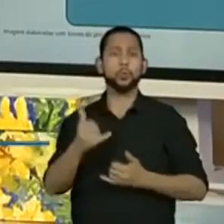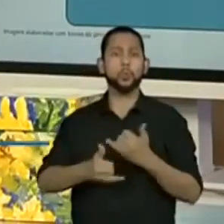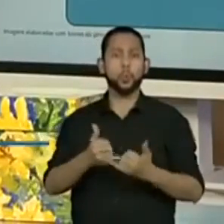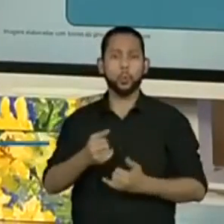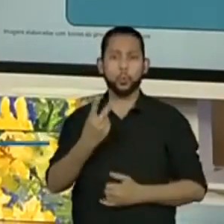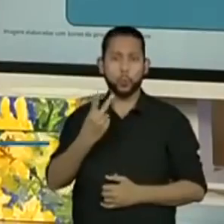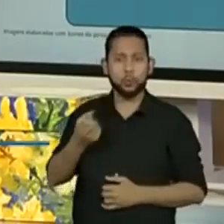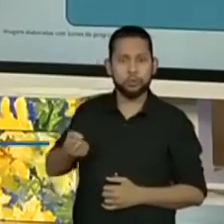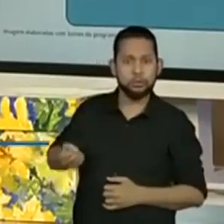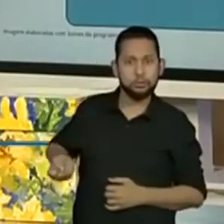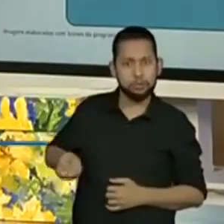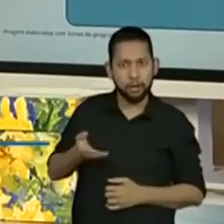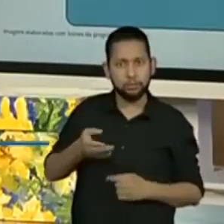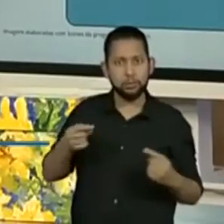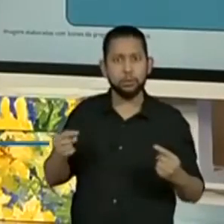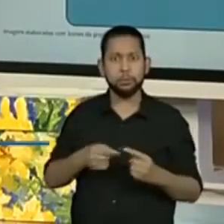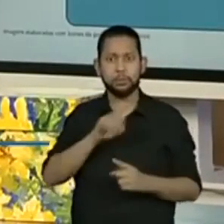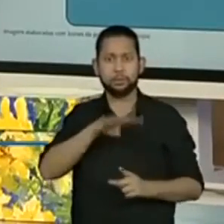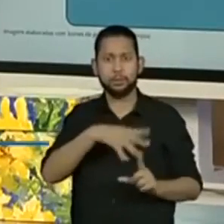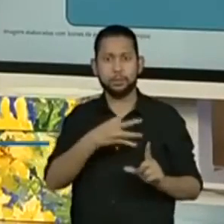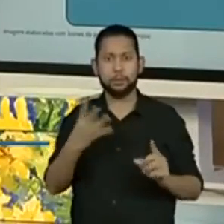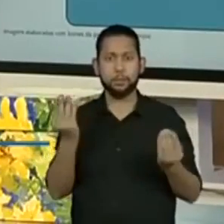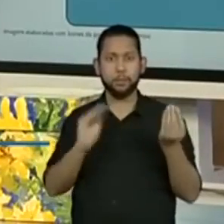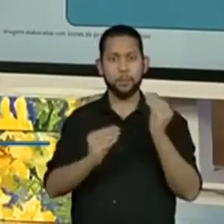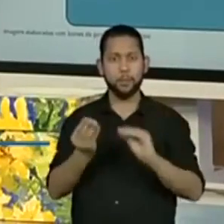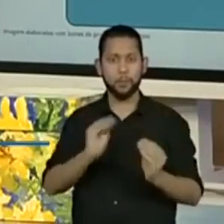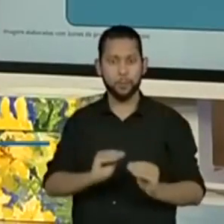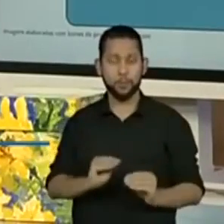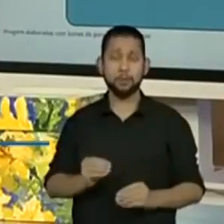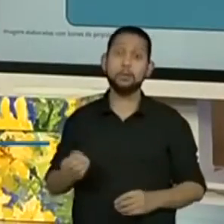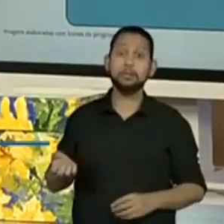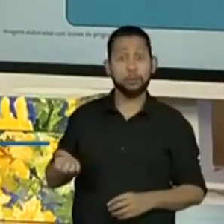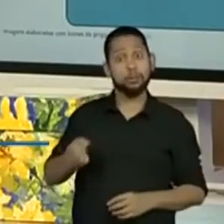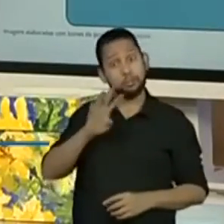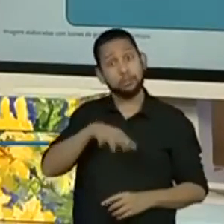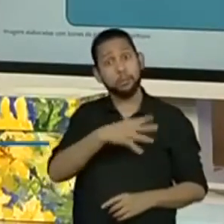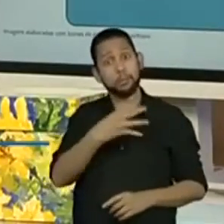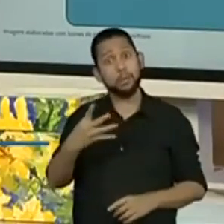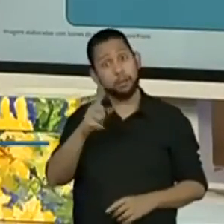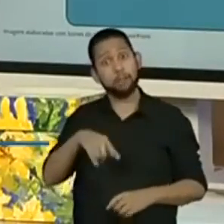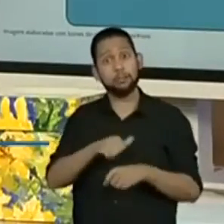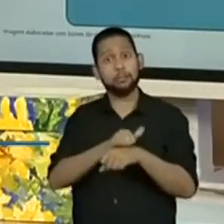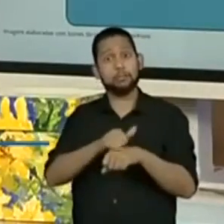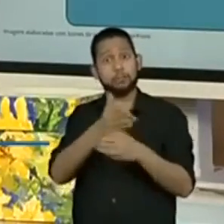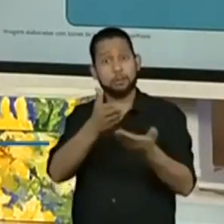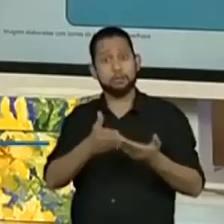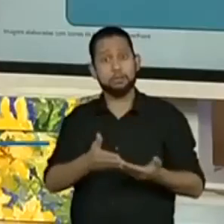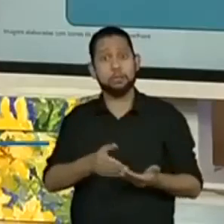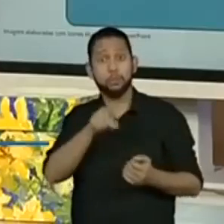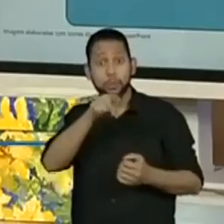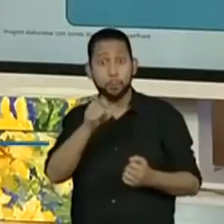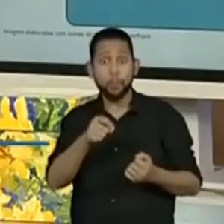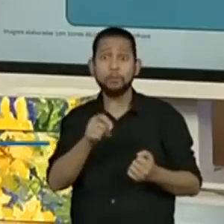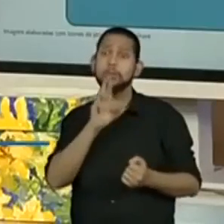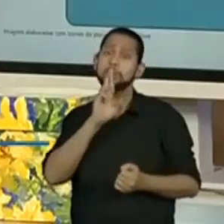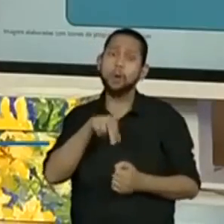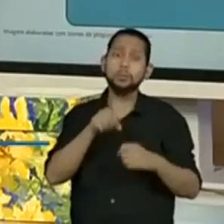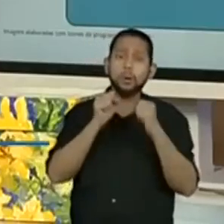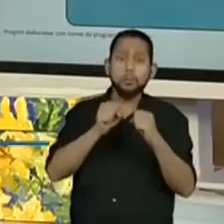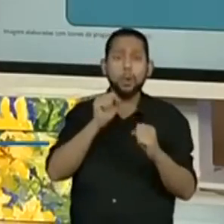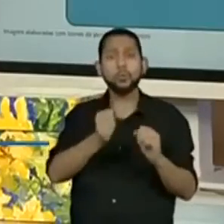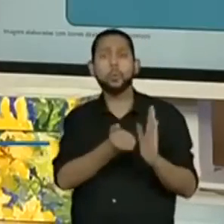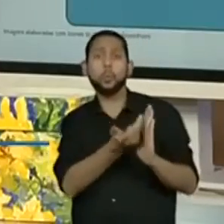dados utilizando uma tabela? Então, a tabela é uma das maneiras. O aluno pode colocar os possíveis resultados